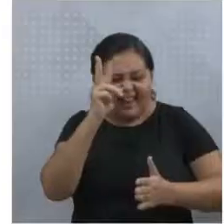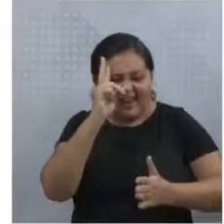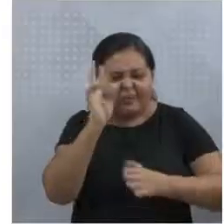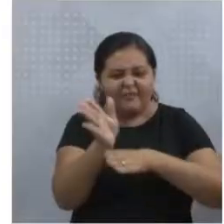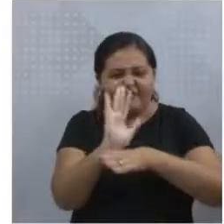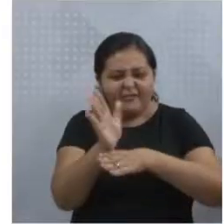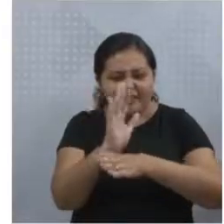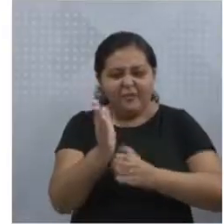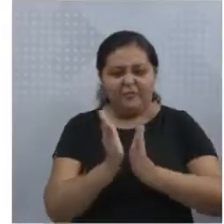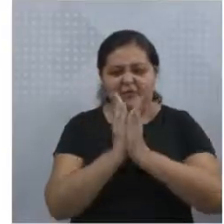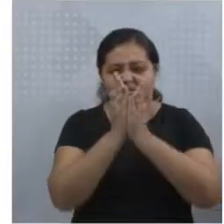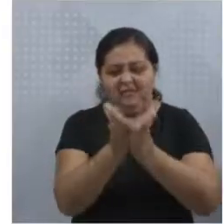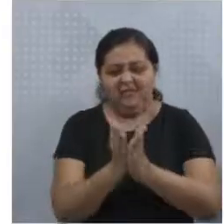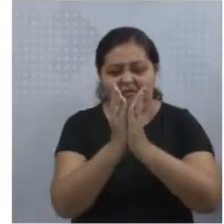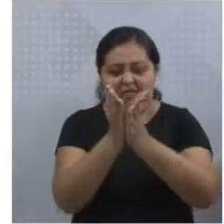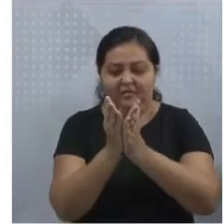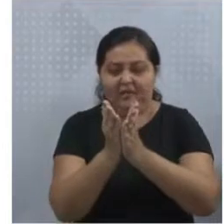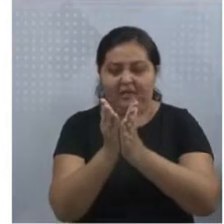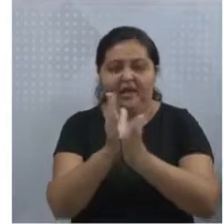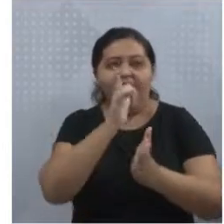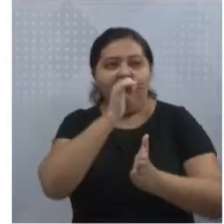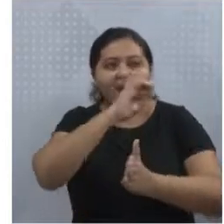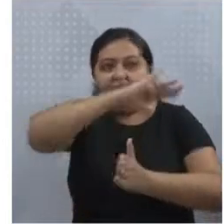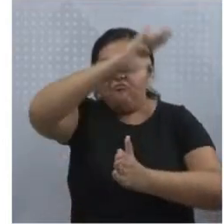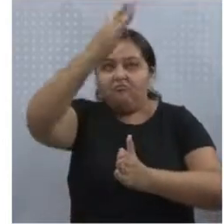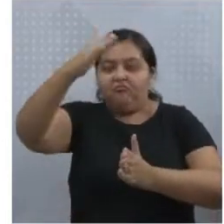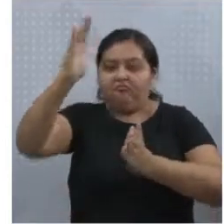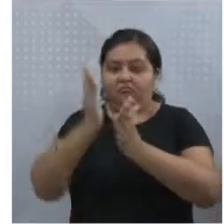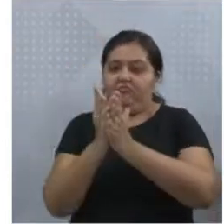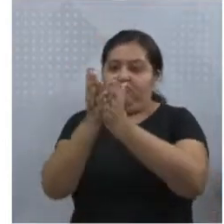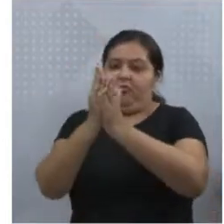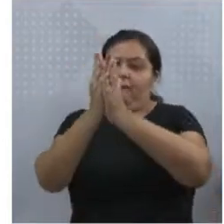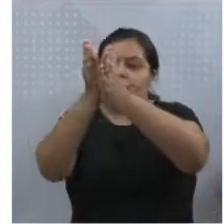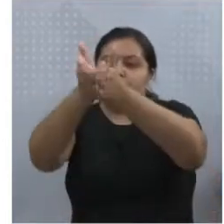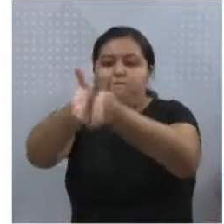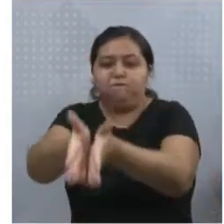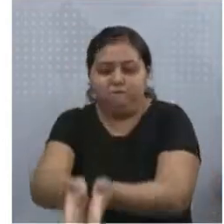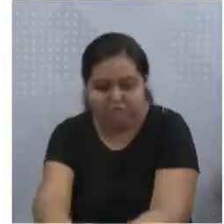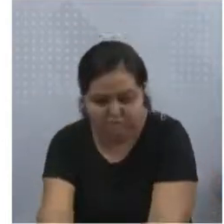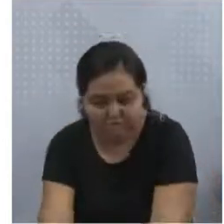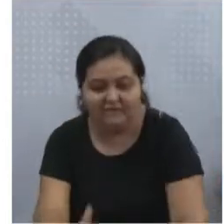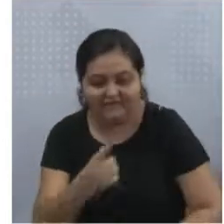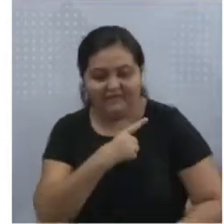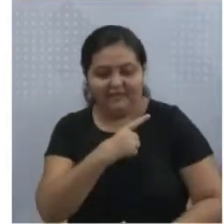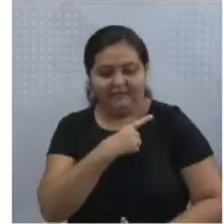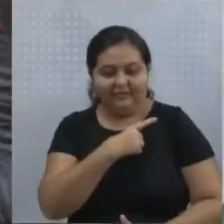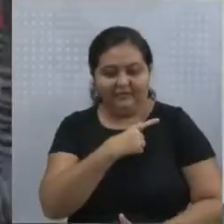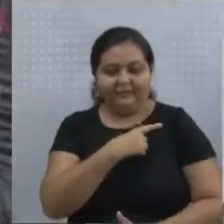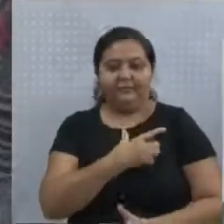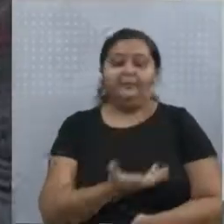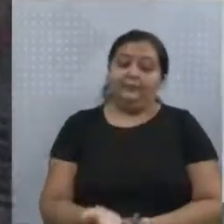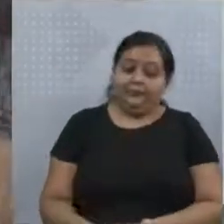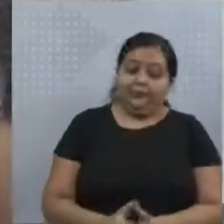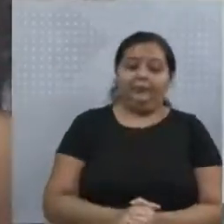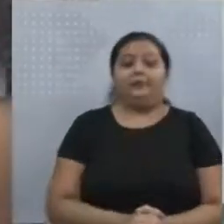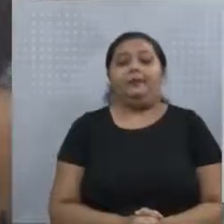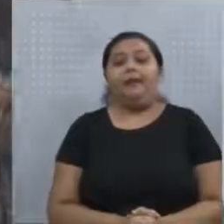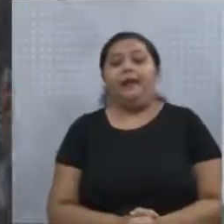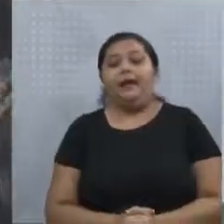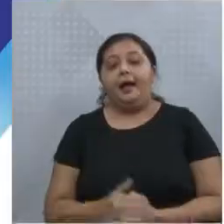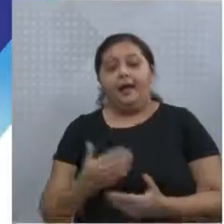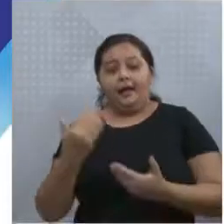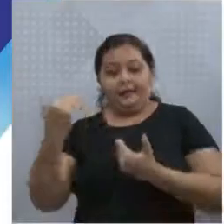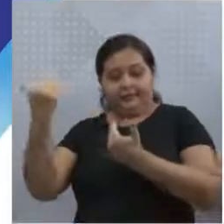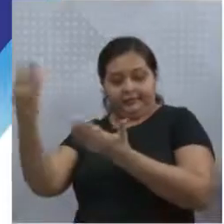Aqui temos os rios caudalosos, provavelmente aqui na América do Norte, porque podemos ver as florestas e coníferas. E aqui temos todo o